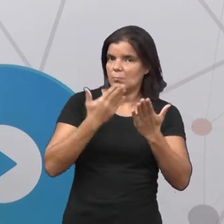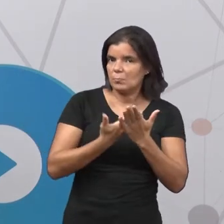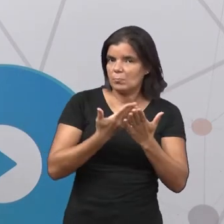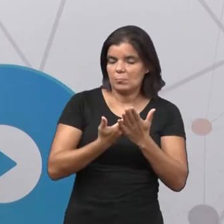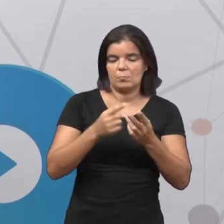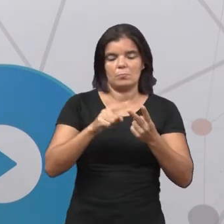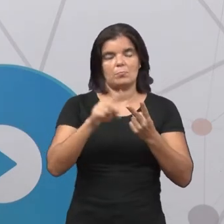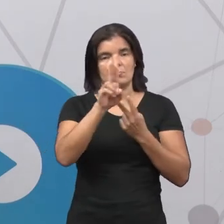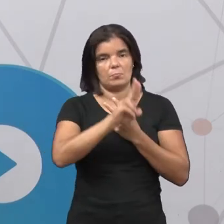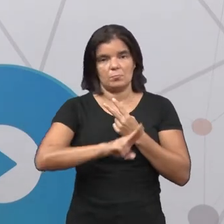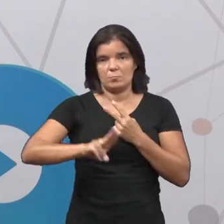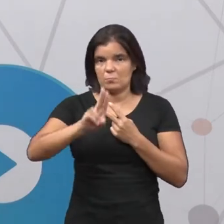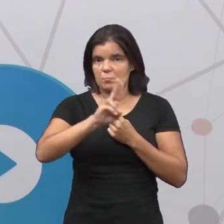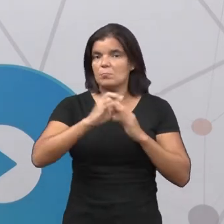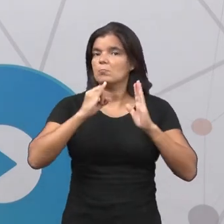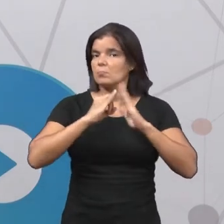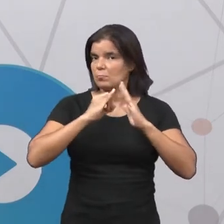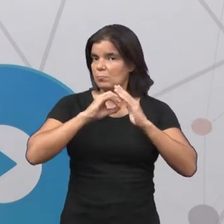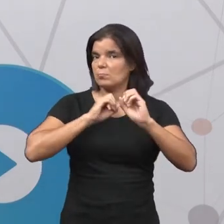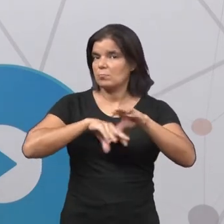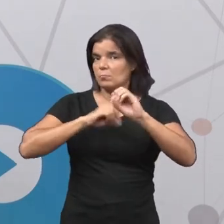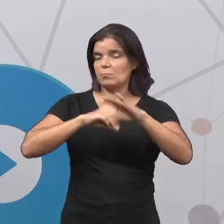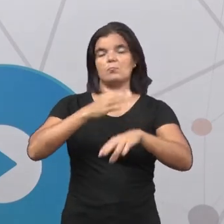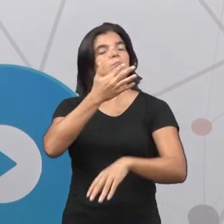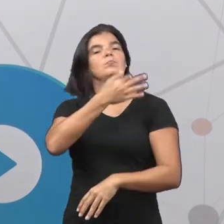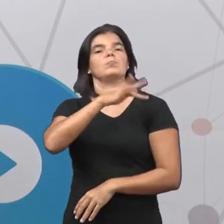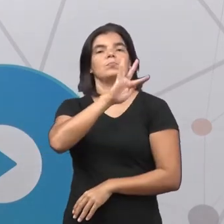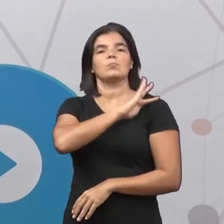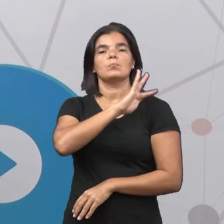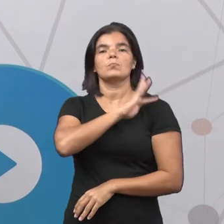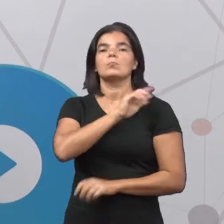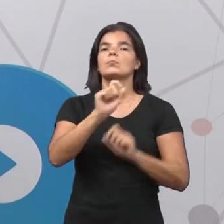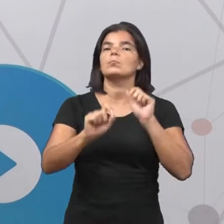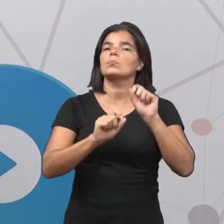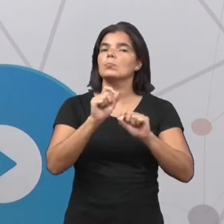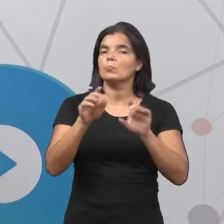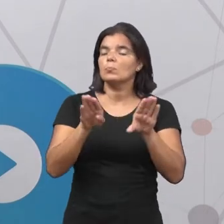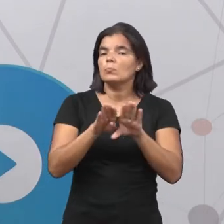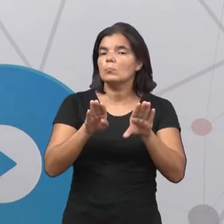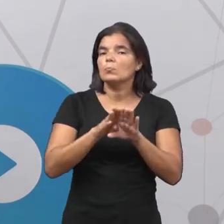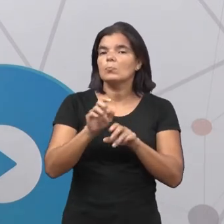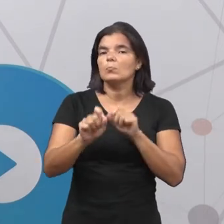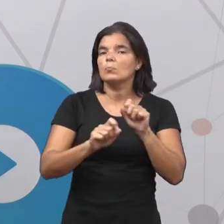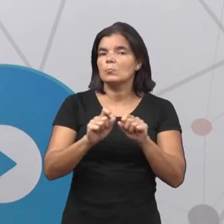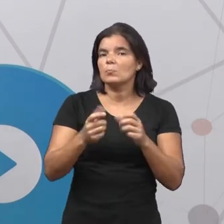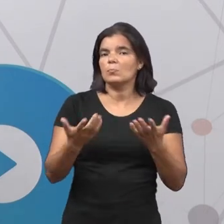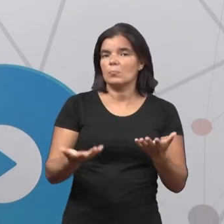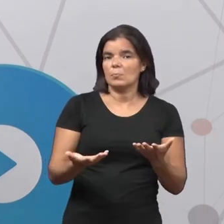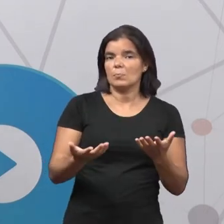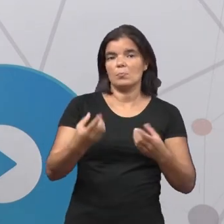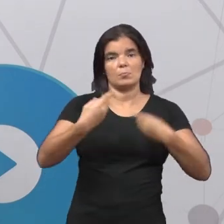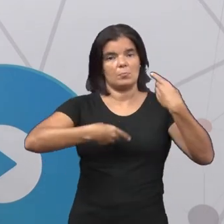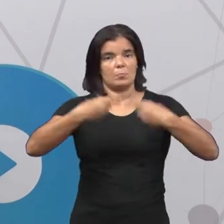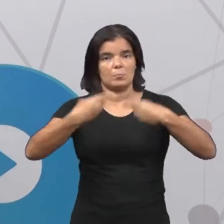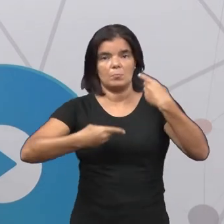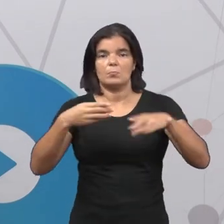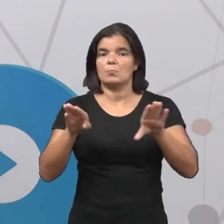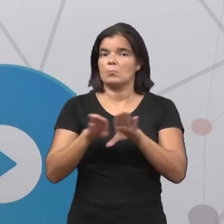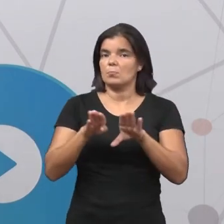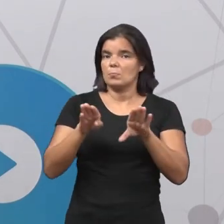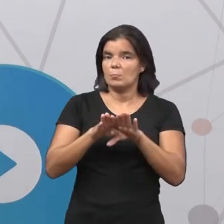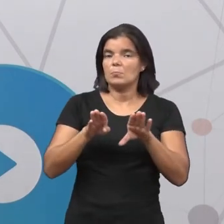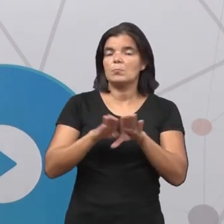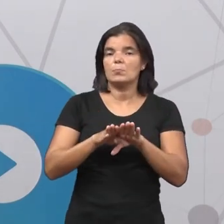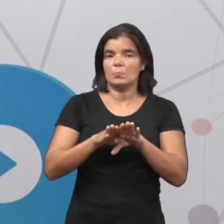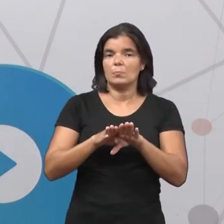escola e das instituições de ensino superior, envolvendo-se, então, com as questões políticas e também com